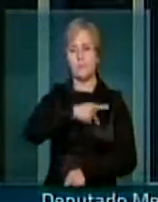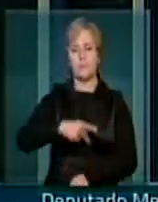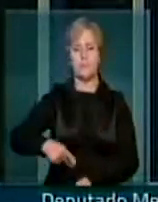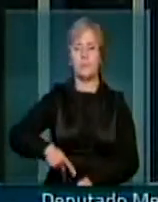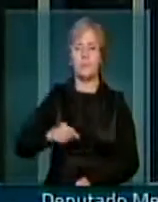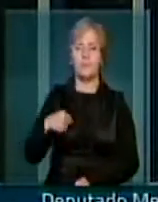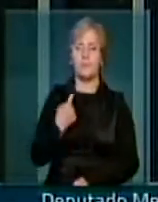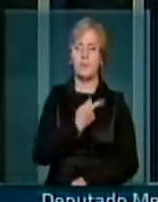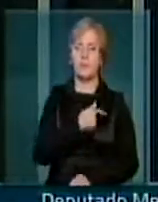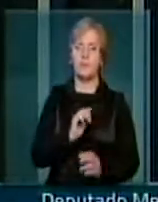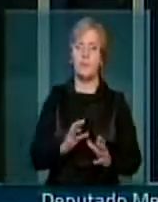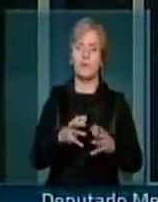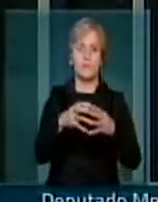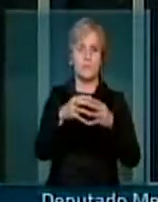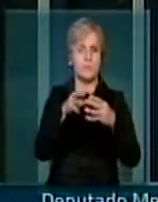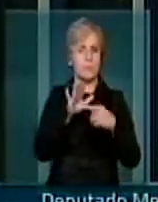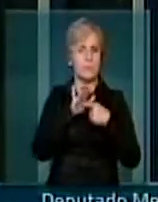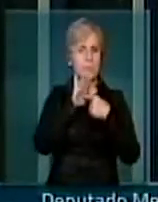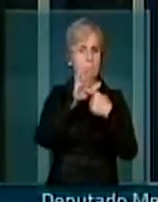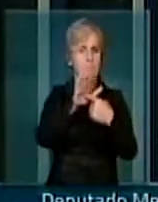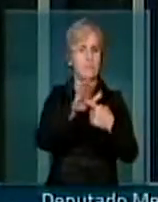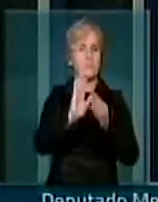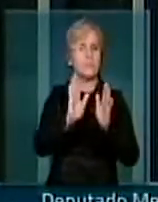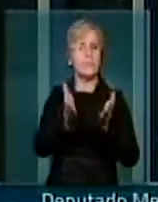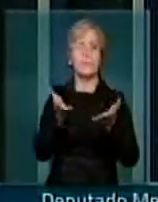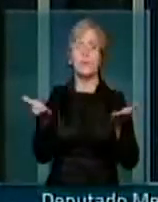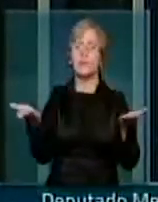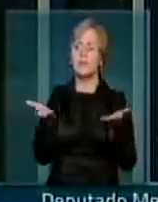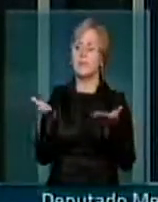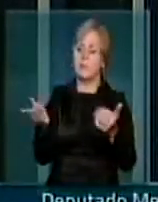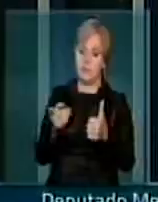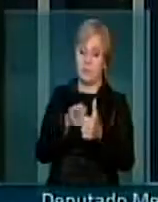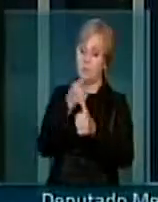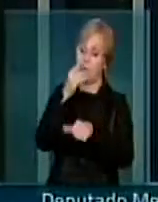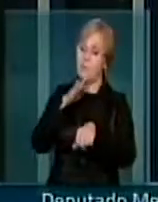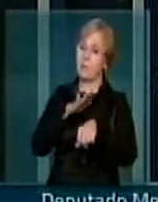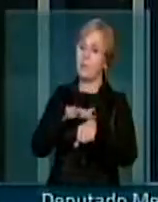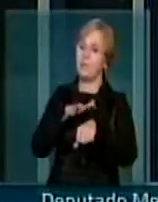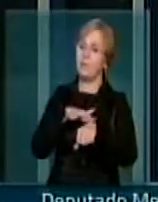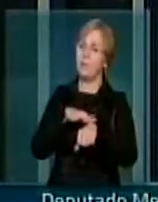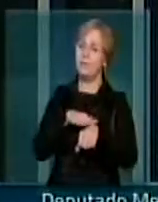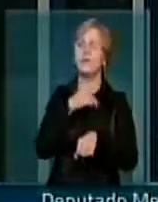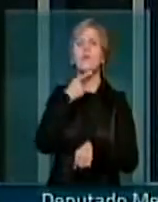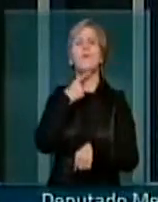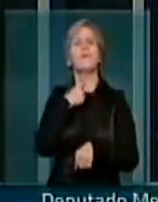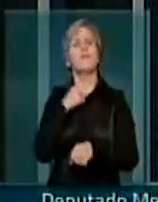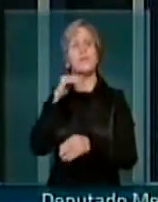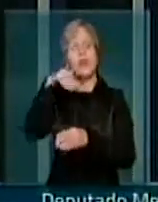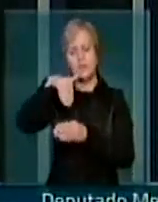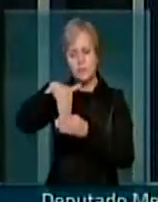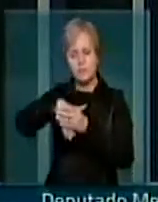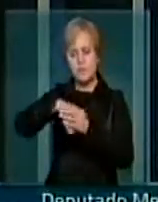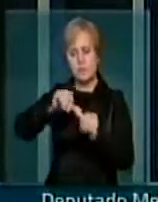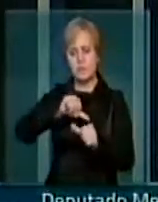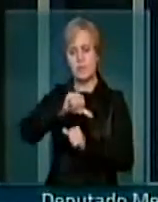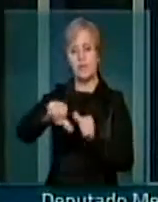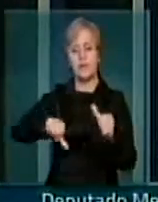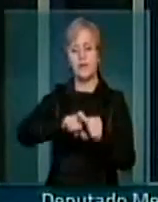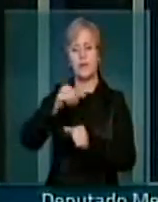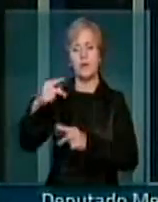partido demonstra já neste primeiro instante que deseja votar a reforma